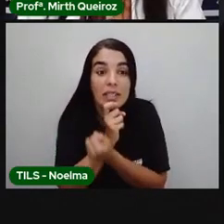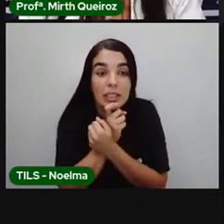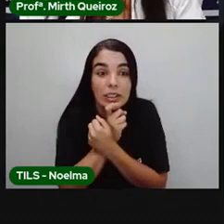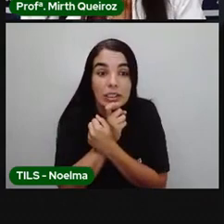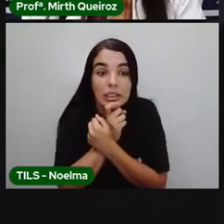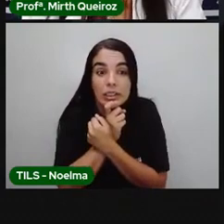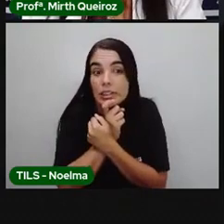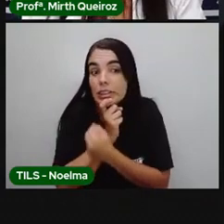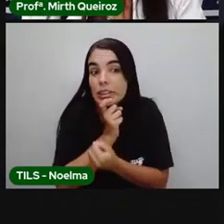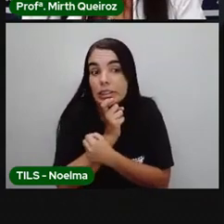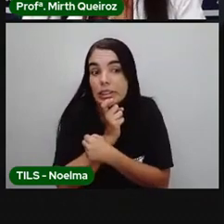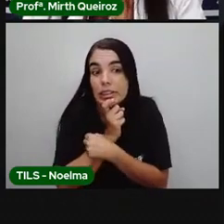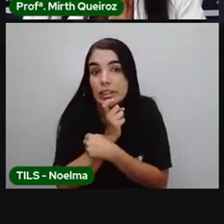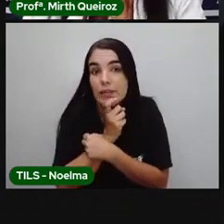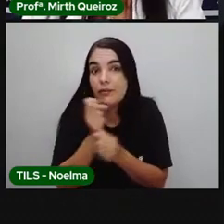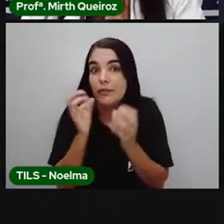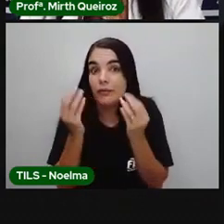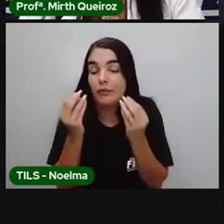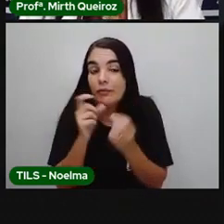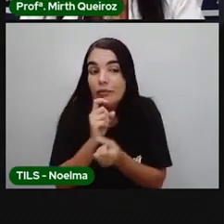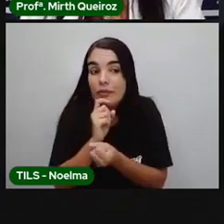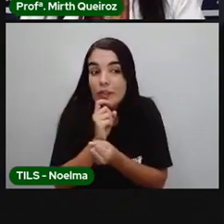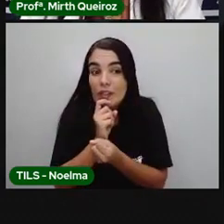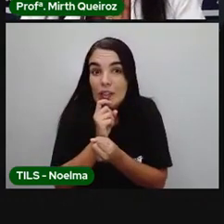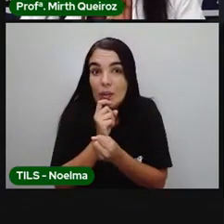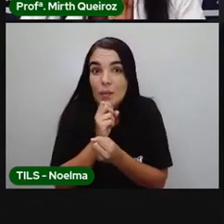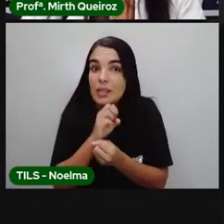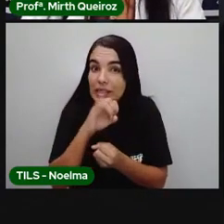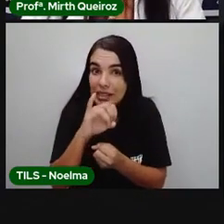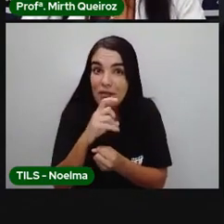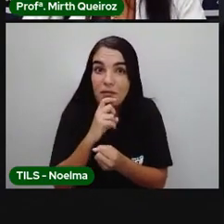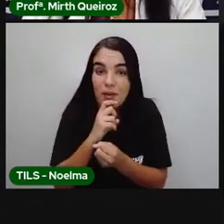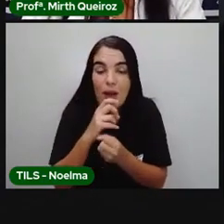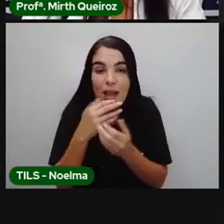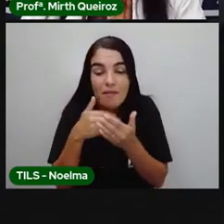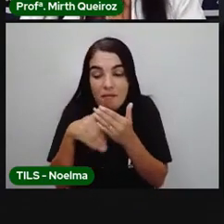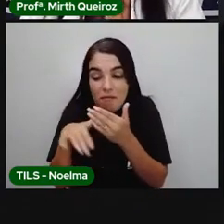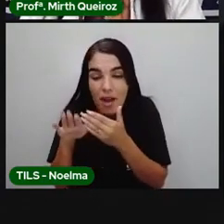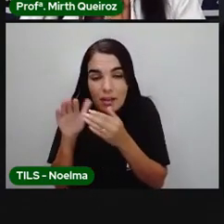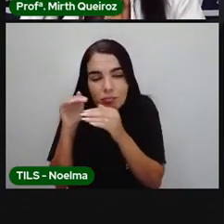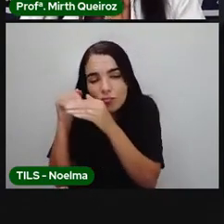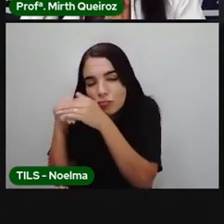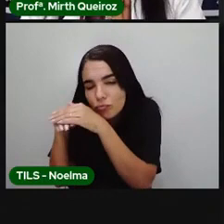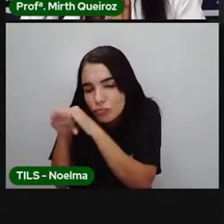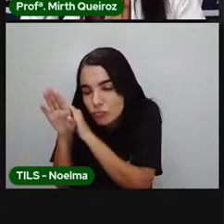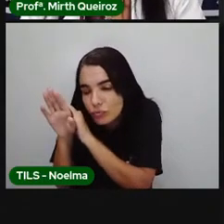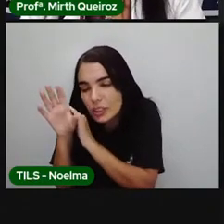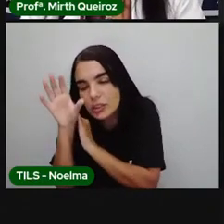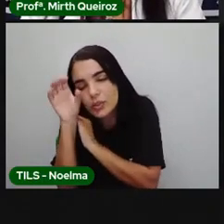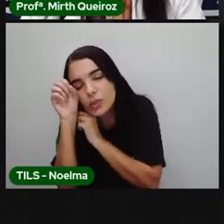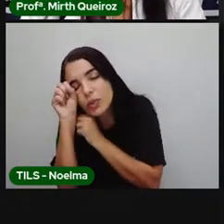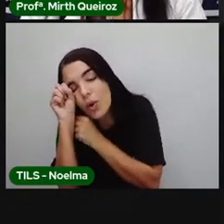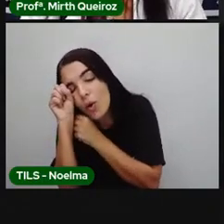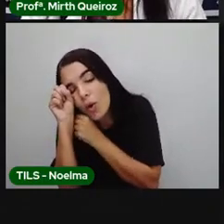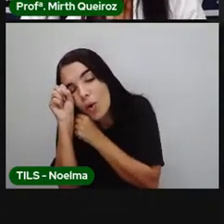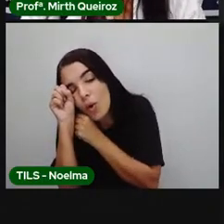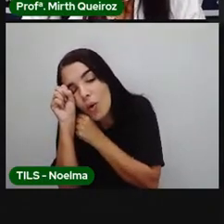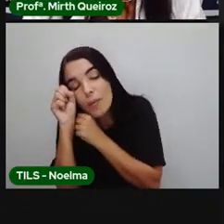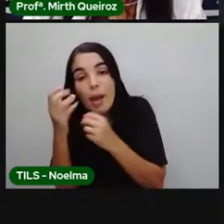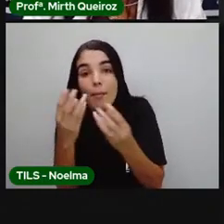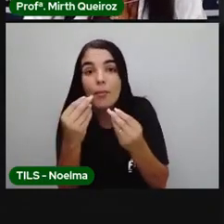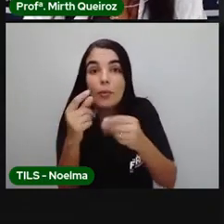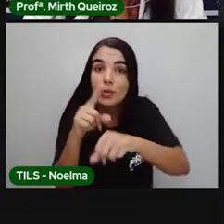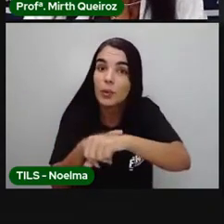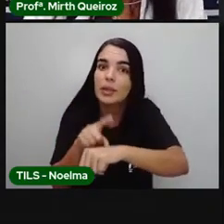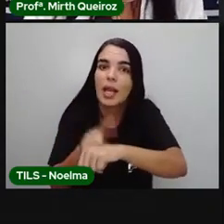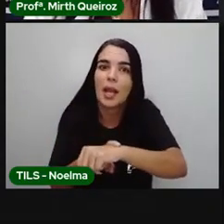por animais de pequeno porte, né? Como o esquilo, né? Como o hamster. Quando a temperatura está muito,